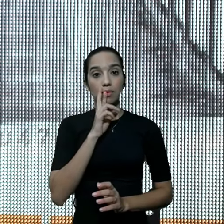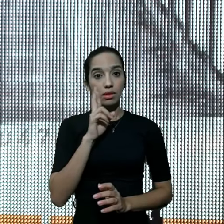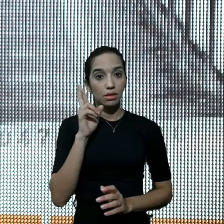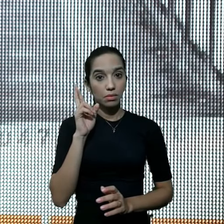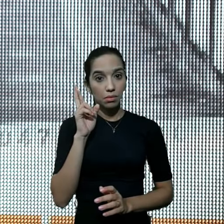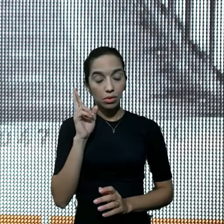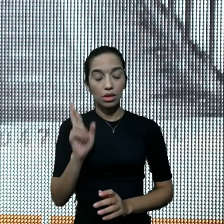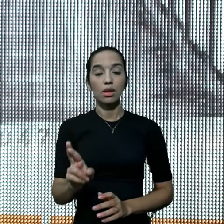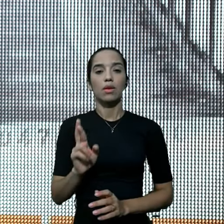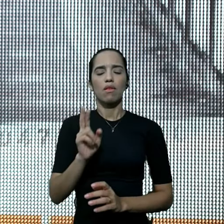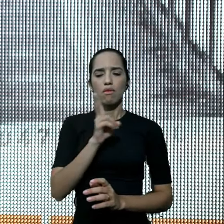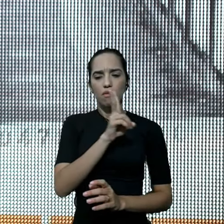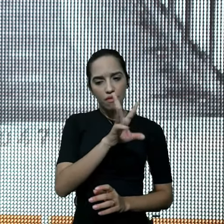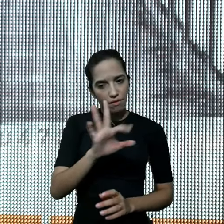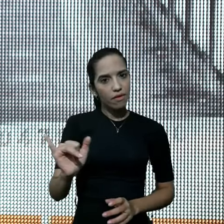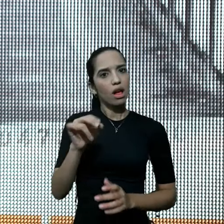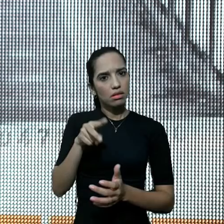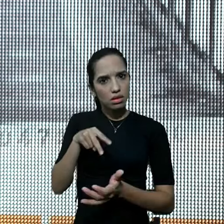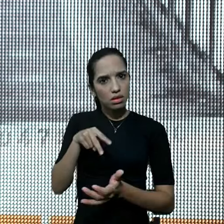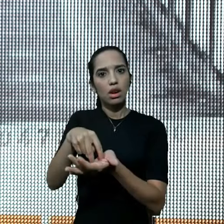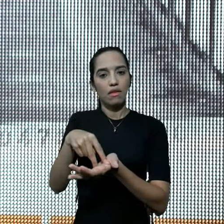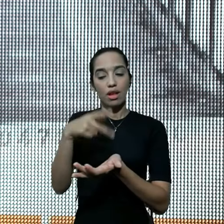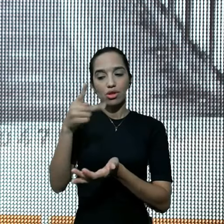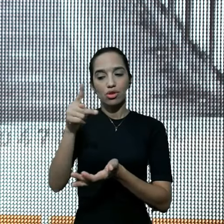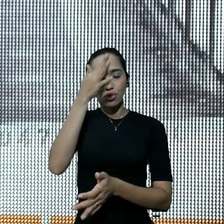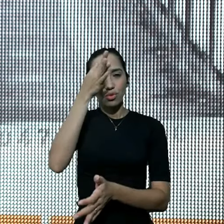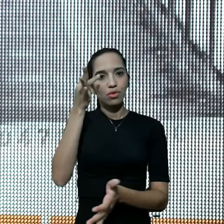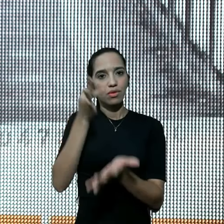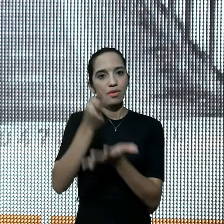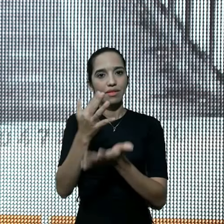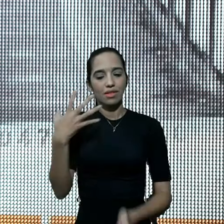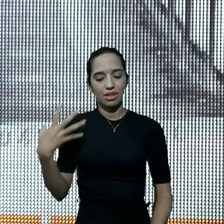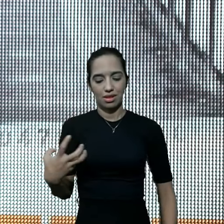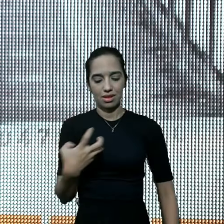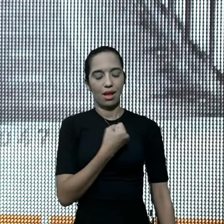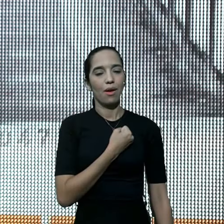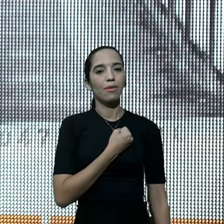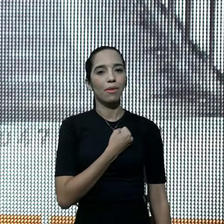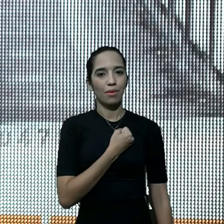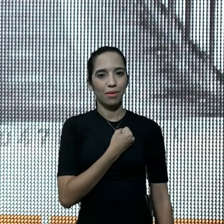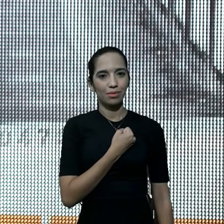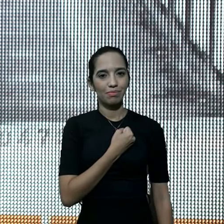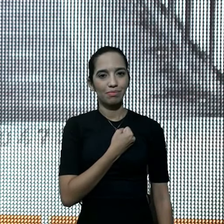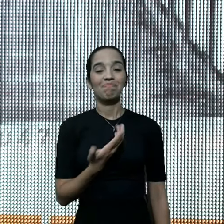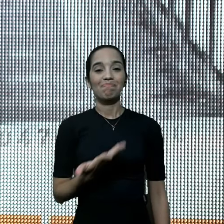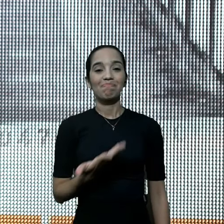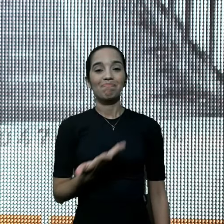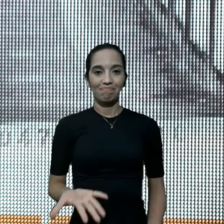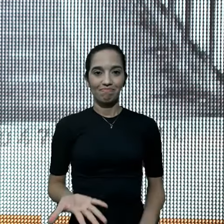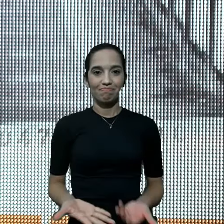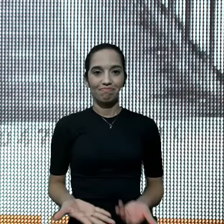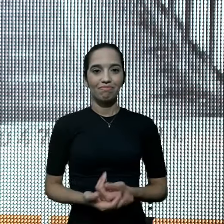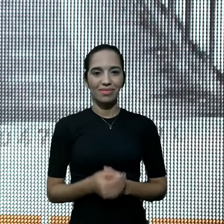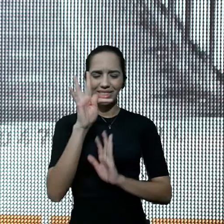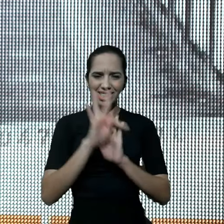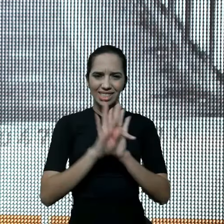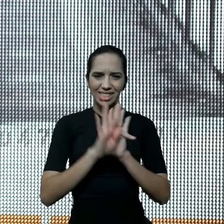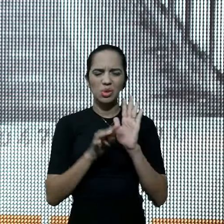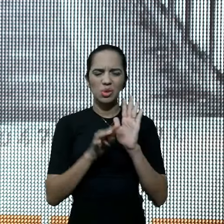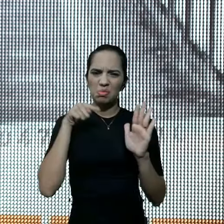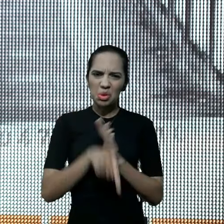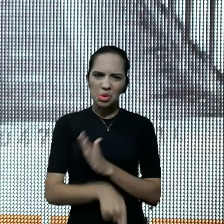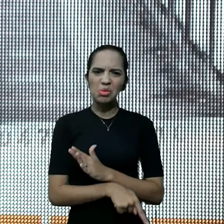levante-se e vá, a sua fé o salvou, uau, que texto tão